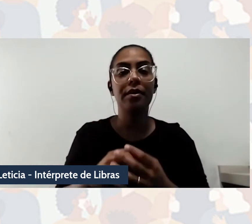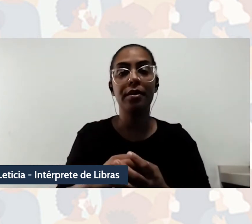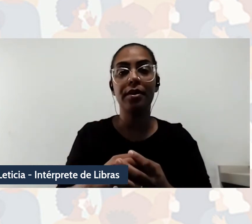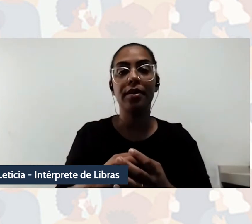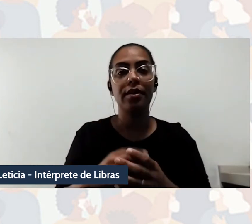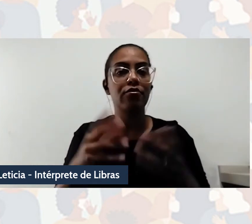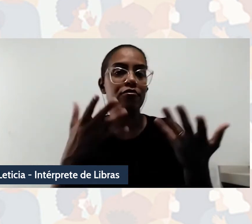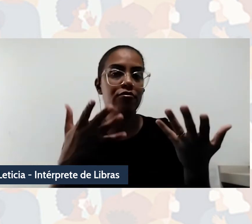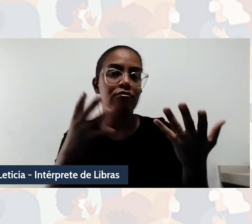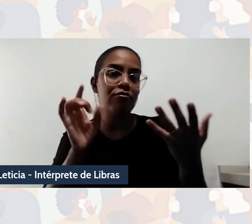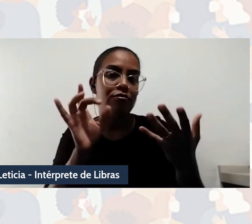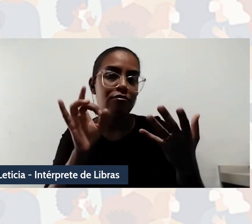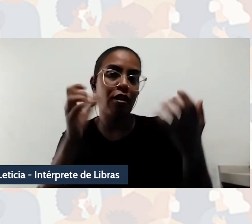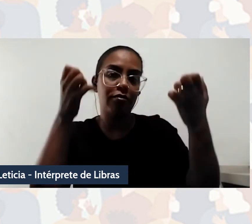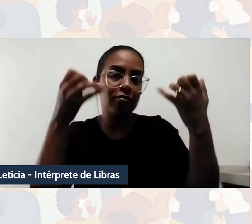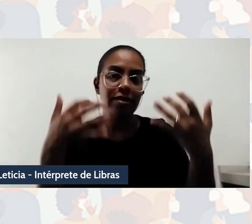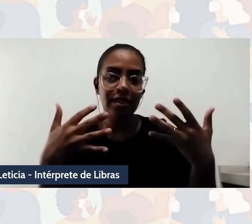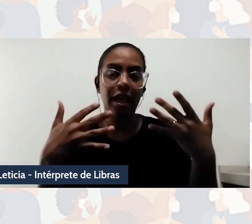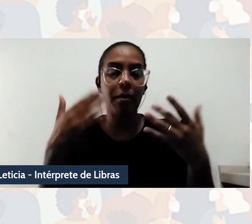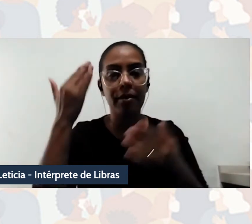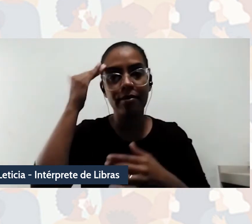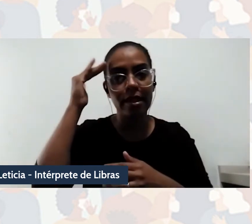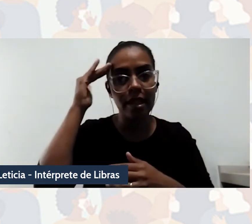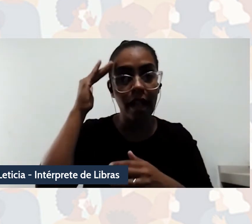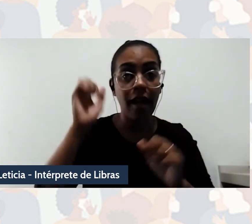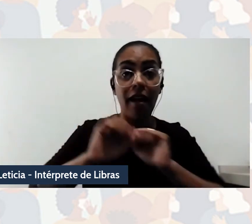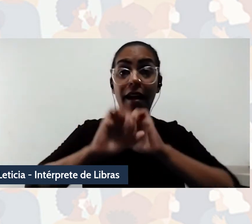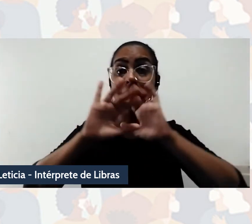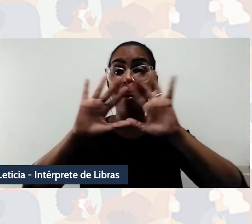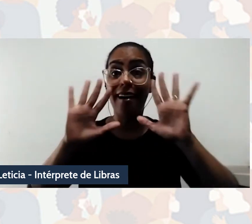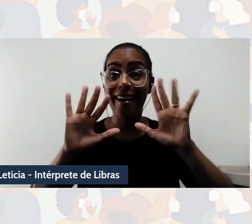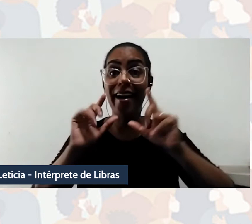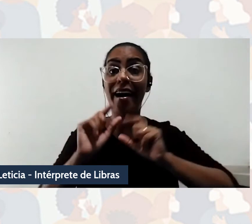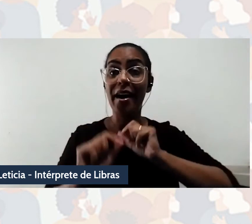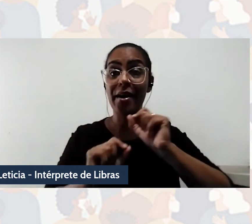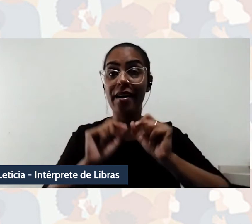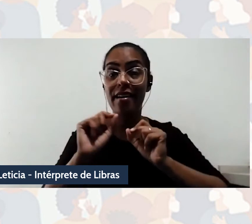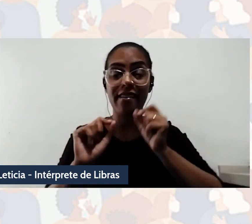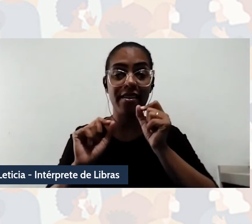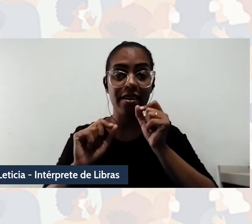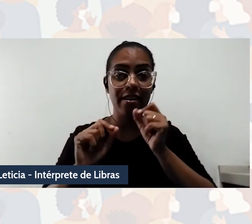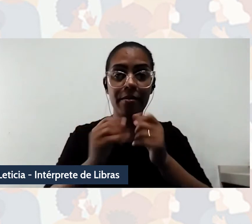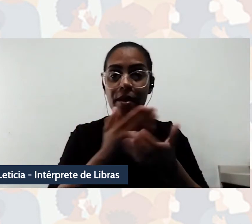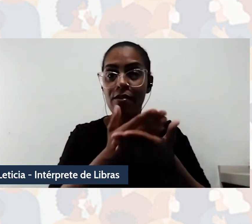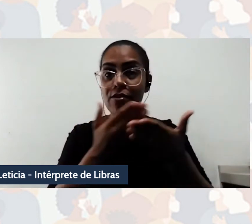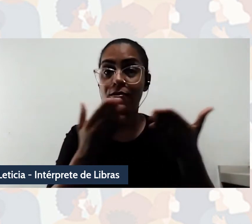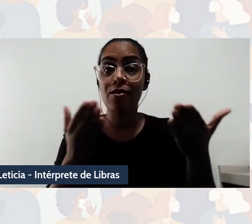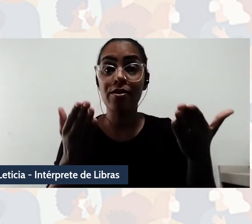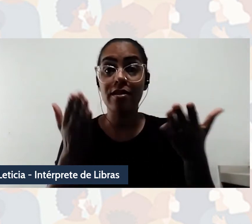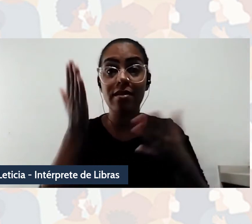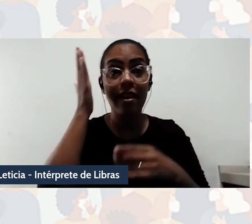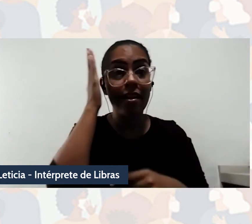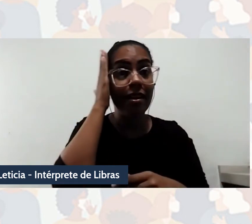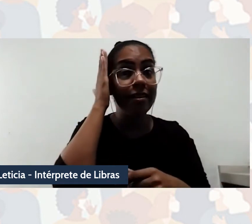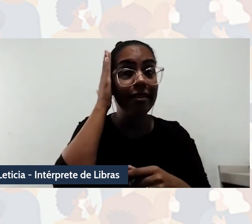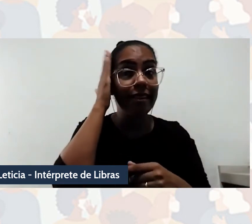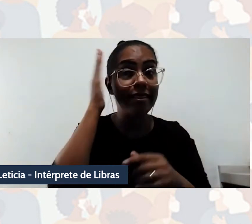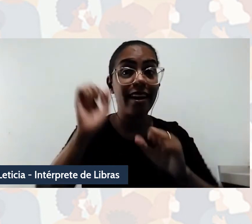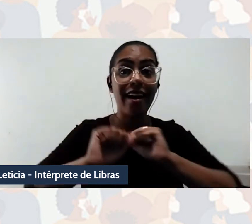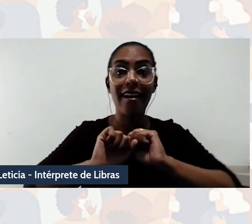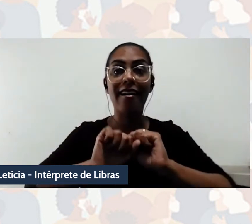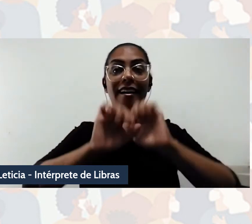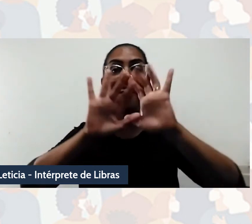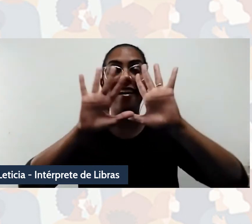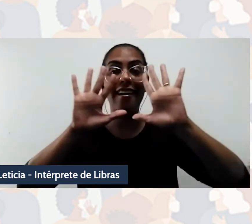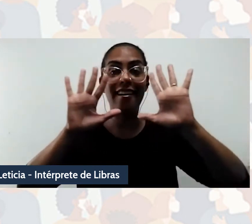passagem aqui, então, nesse sentido de desmortear, de romper com esse norte-centramento que